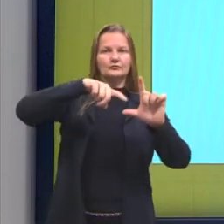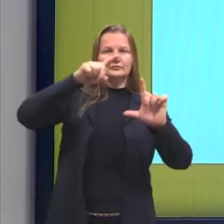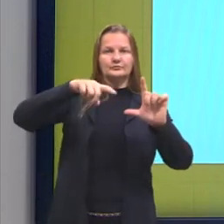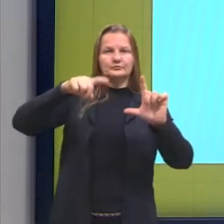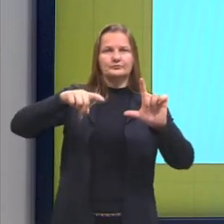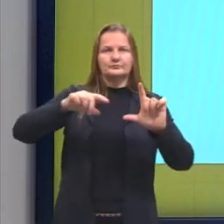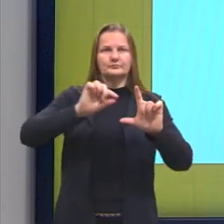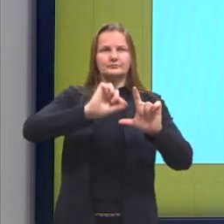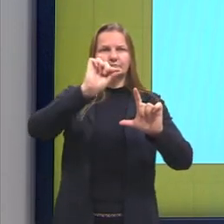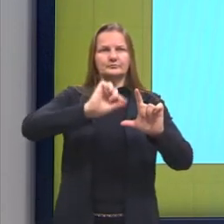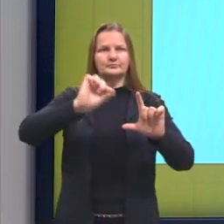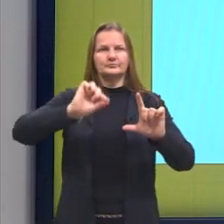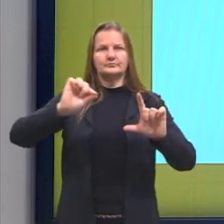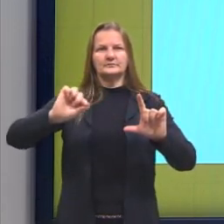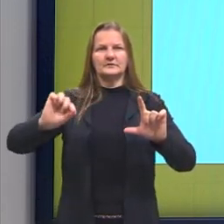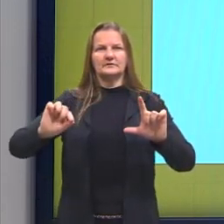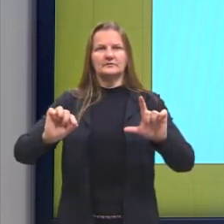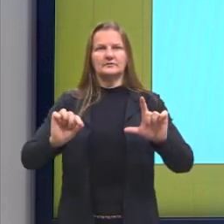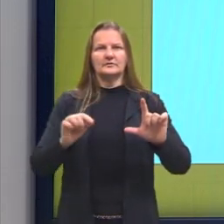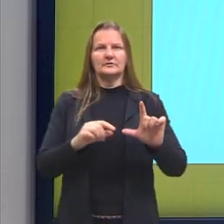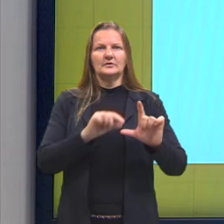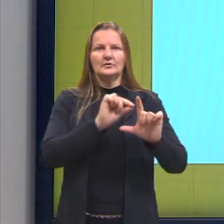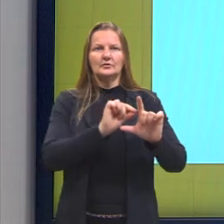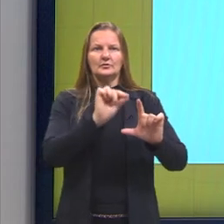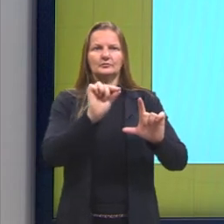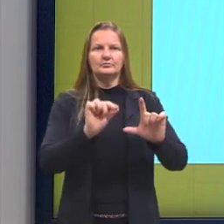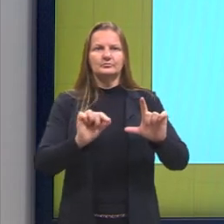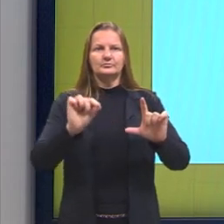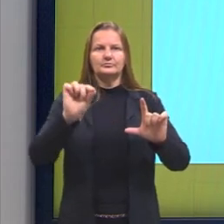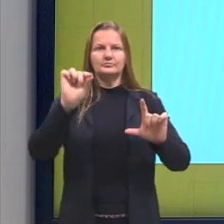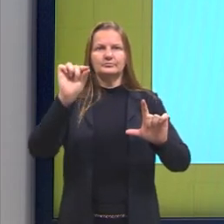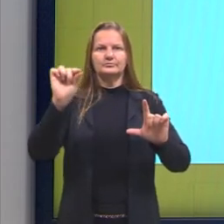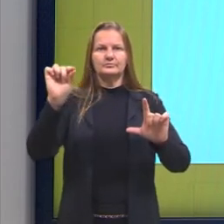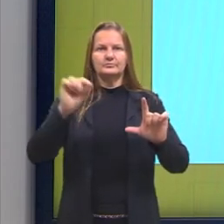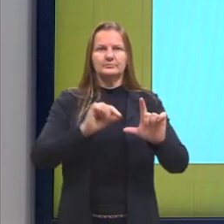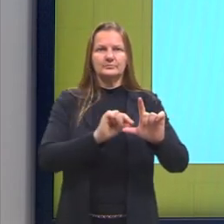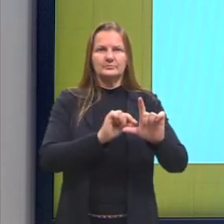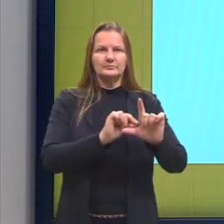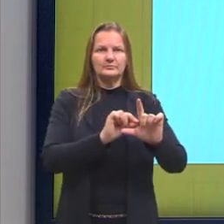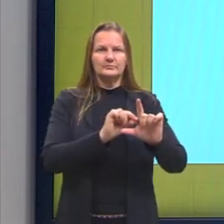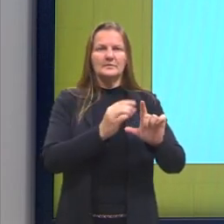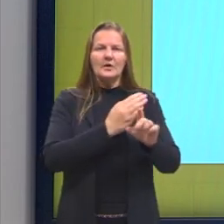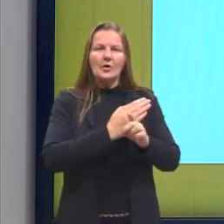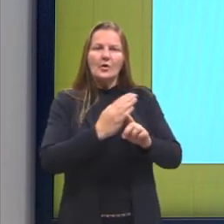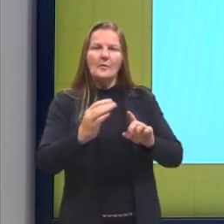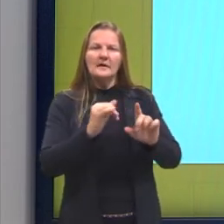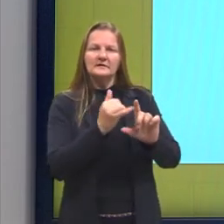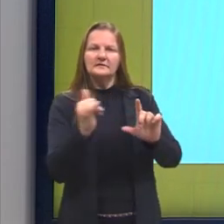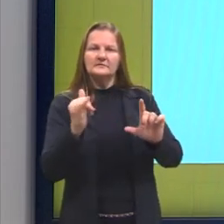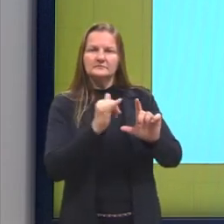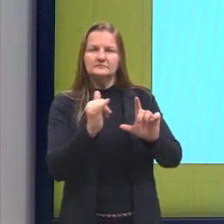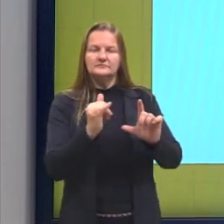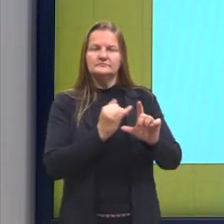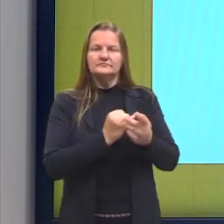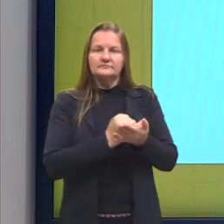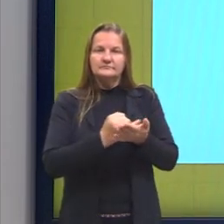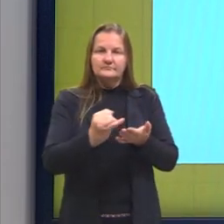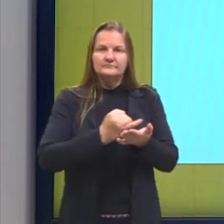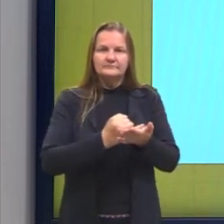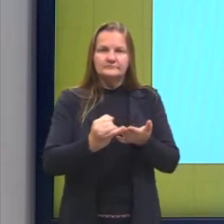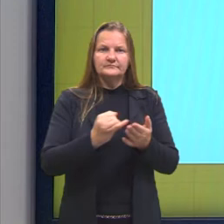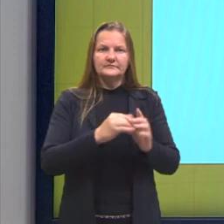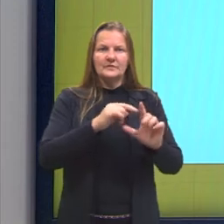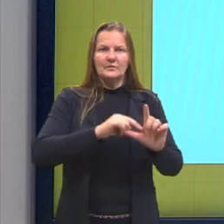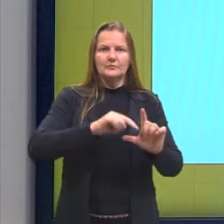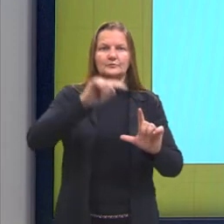exotérmicas vão ser sempre assim. Eu vou iniciar com a minha energia inicial, né? Eu vou ter um